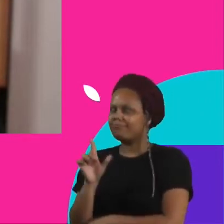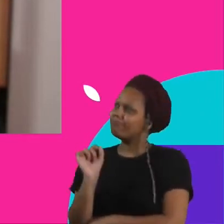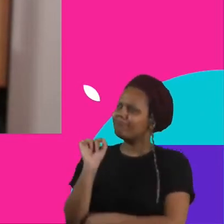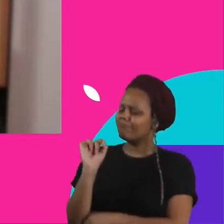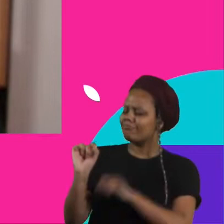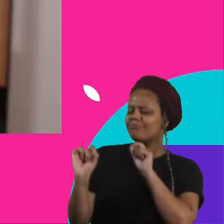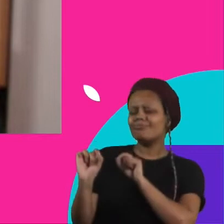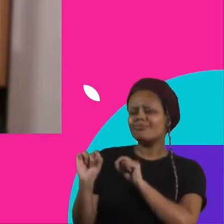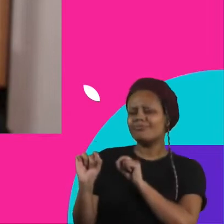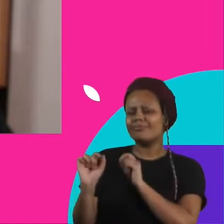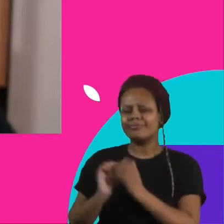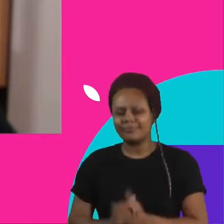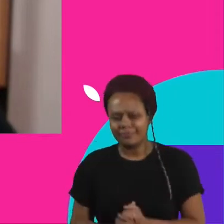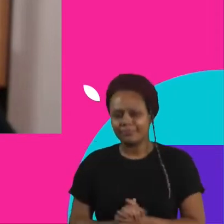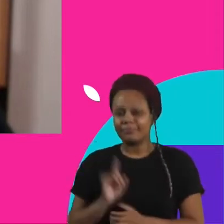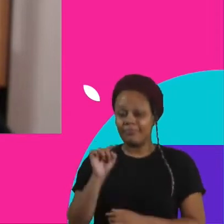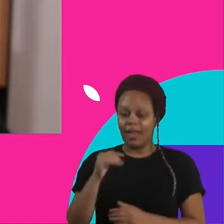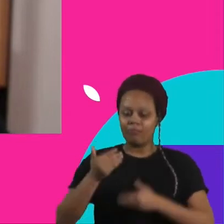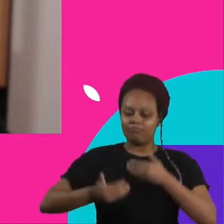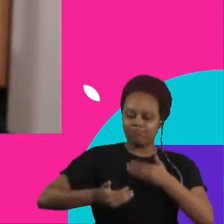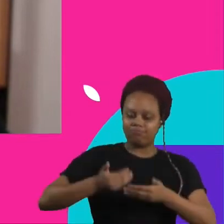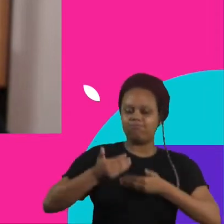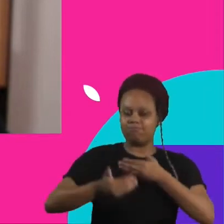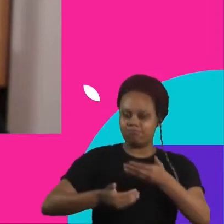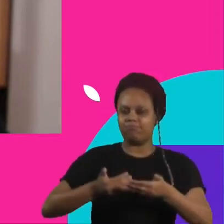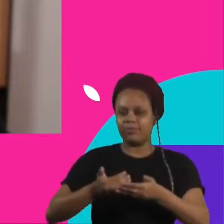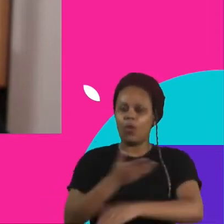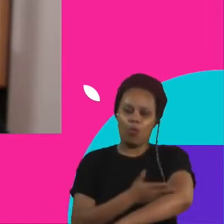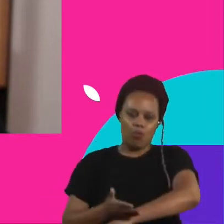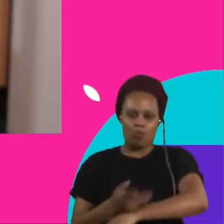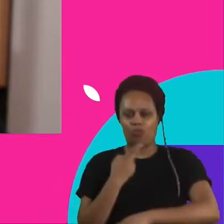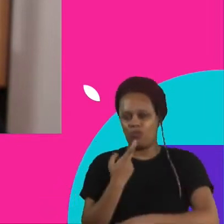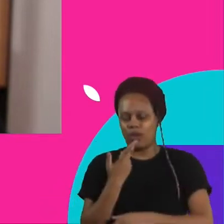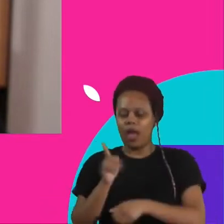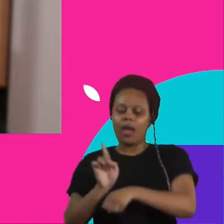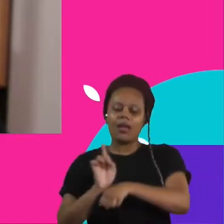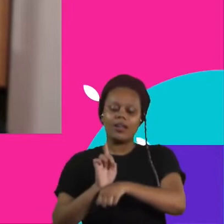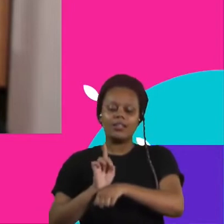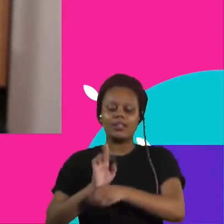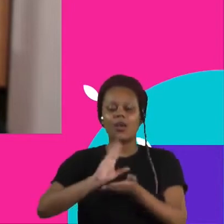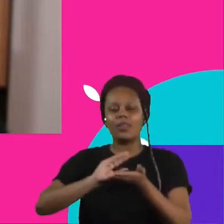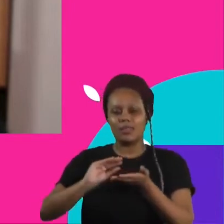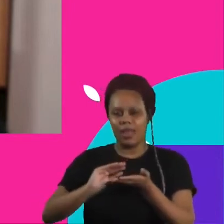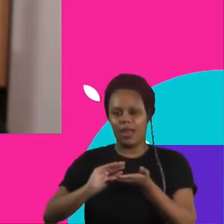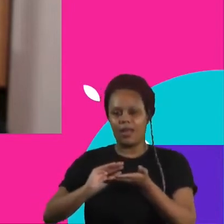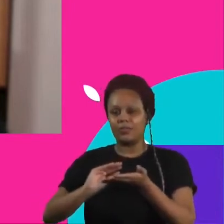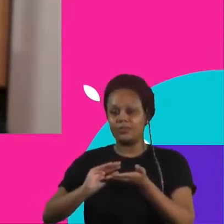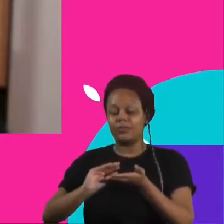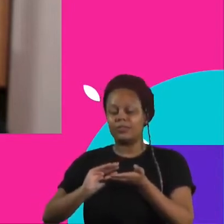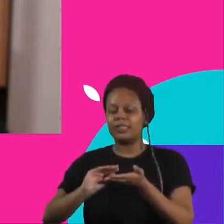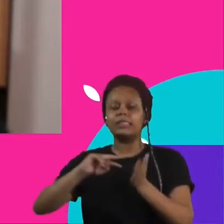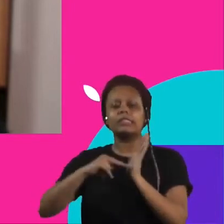E também é outro processo, né? Que a gente costuma falar em gestão de dados, que é a sigla em inglês para